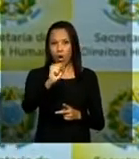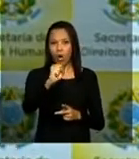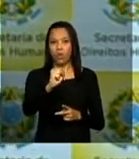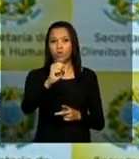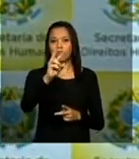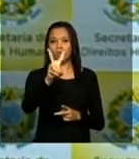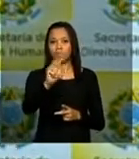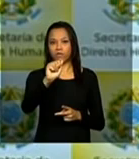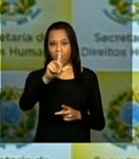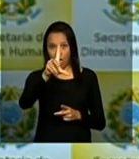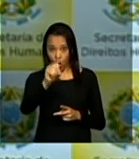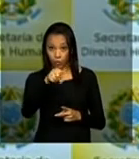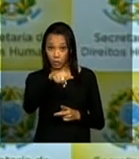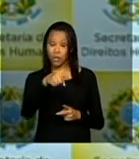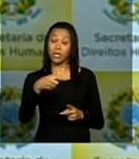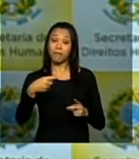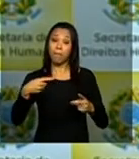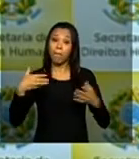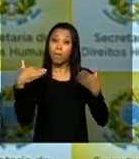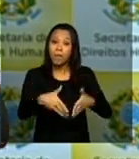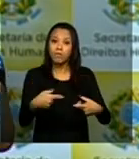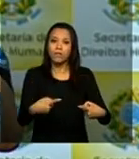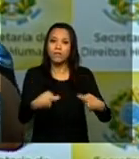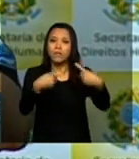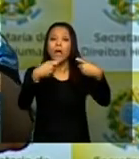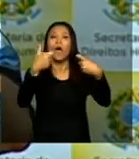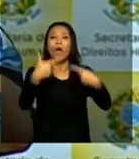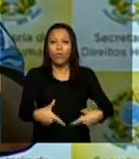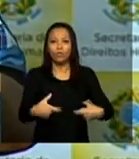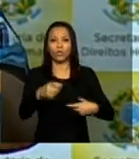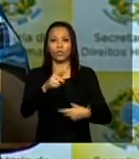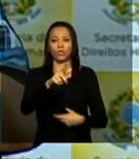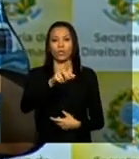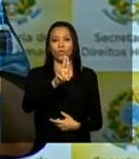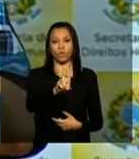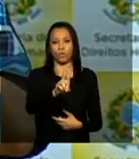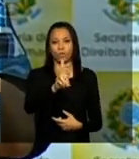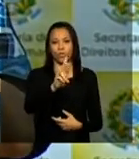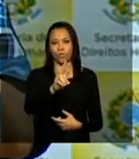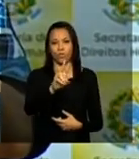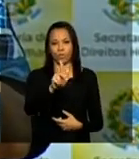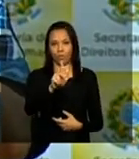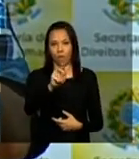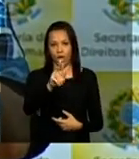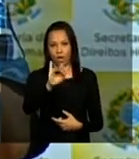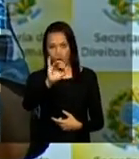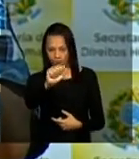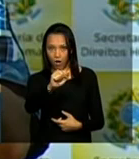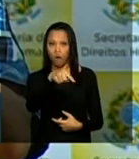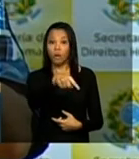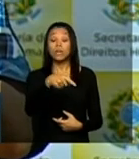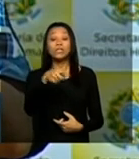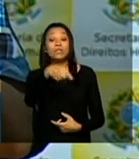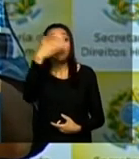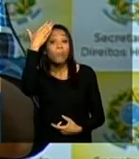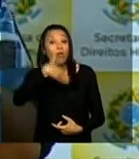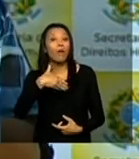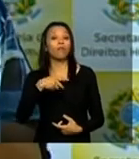Araguaia eu achei isso extremamente importante porque ilustra